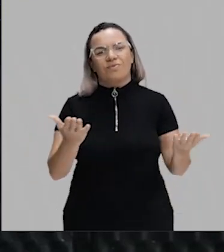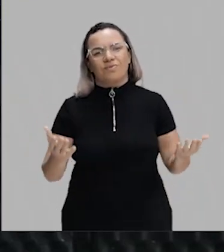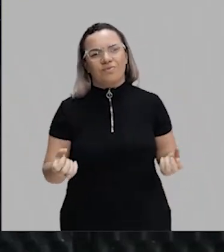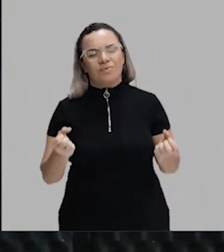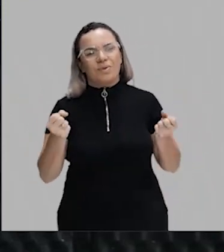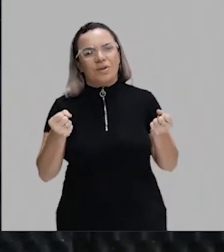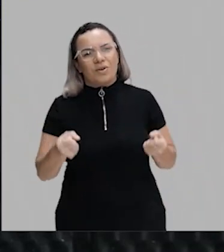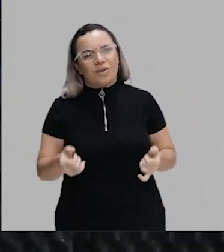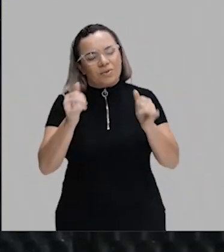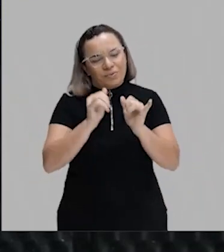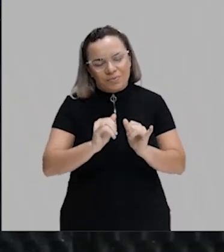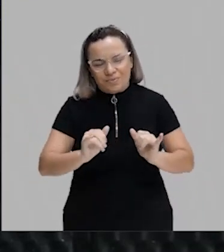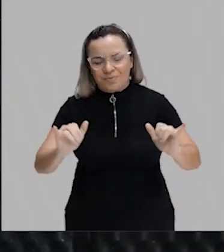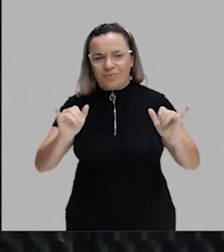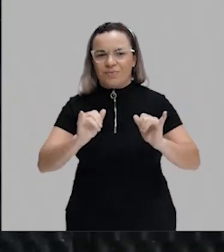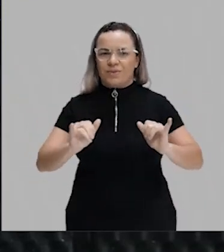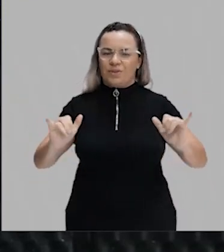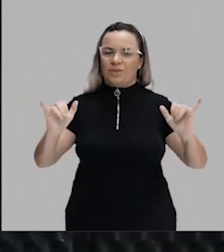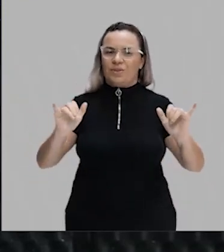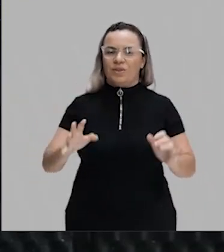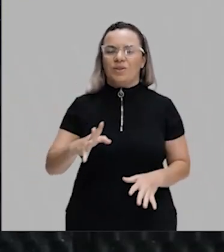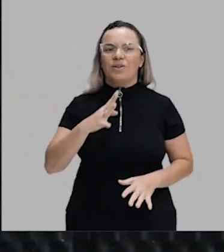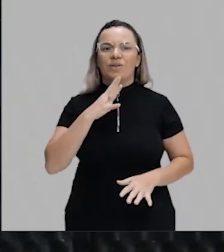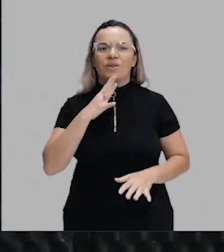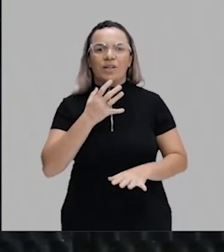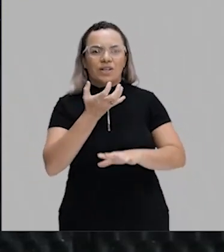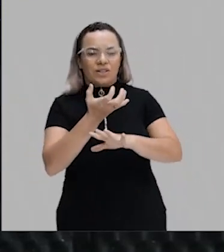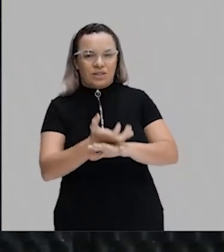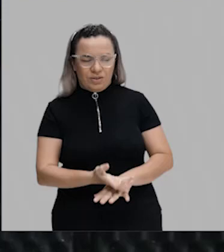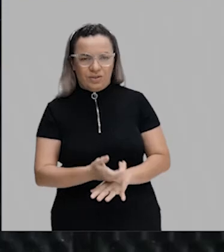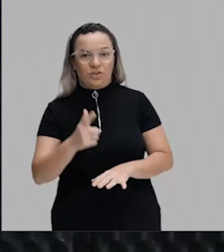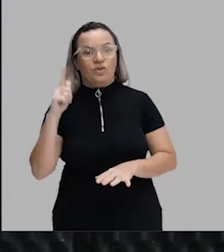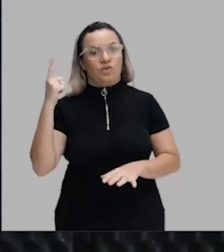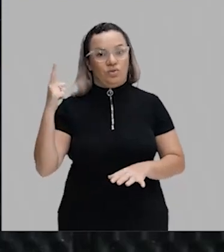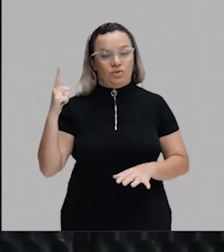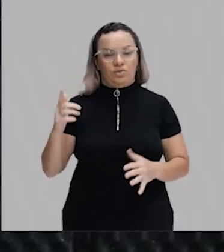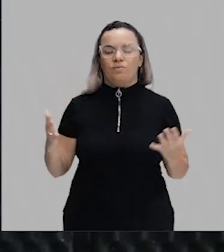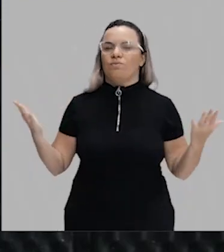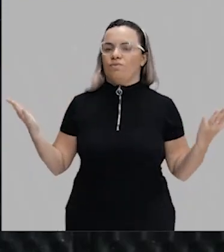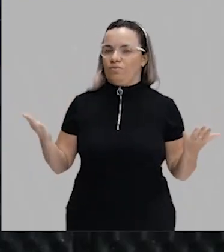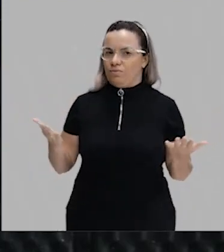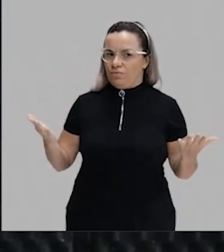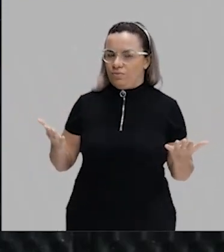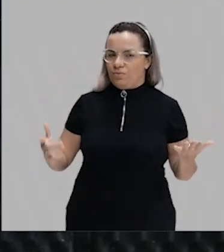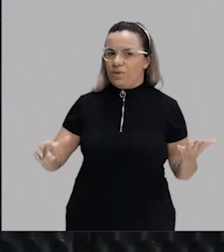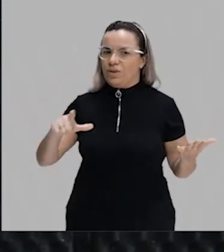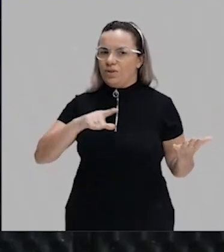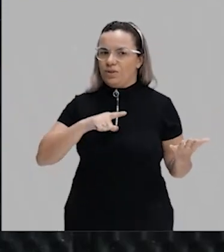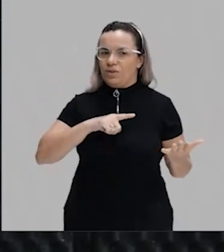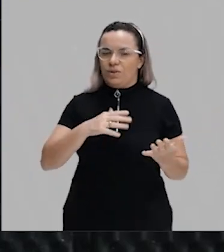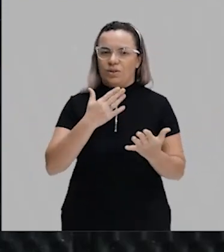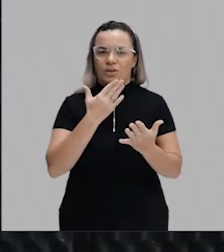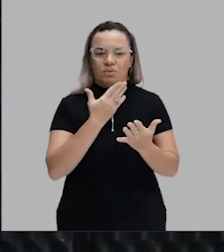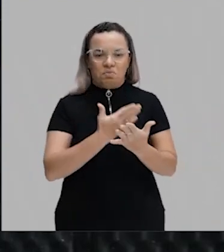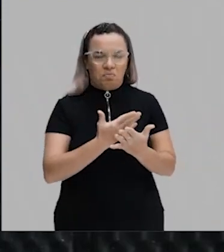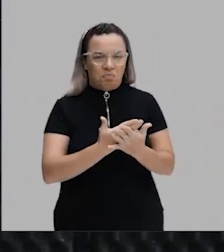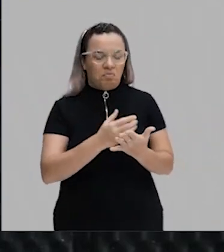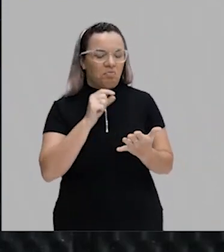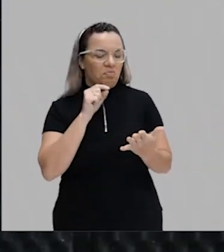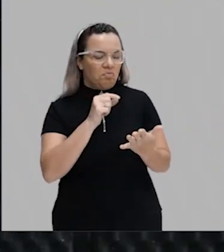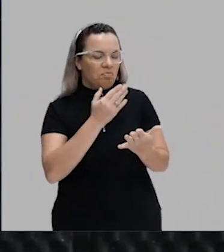compartilhar esse belo conhecimento que é a geografia. E hoje nós vamos ter uma aula, olha,